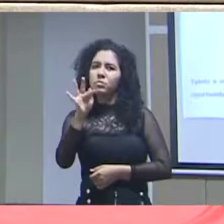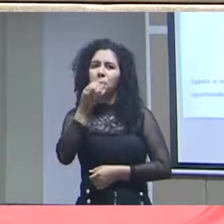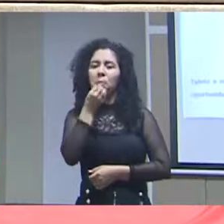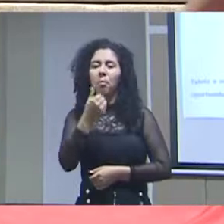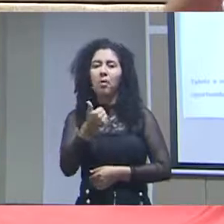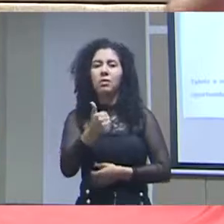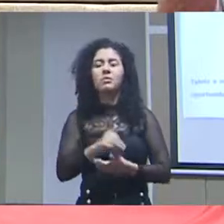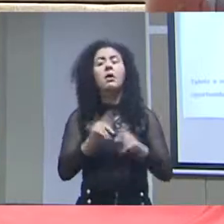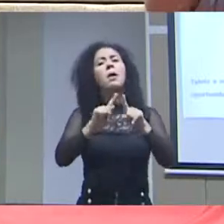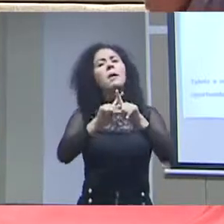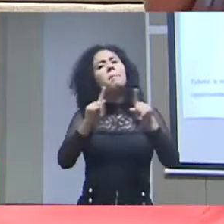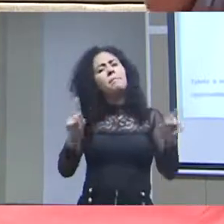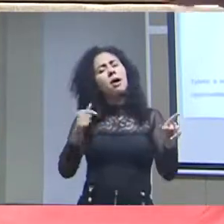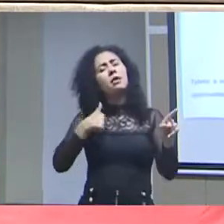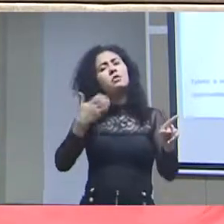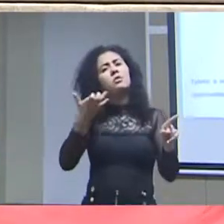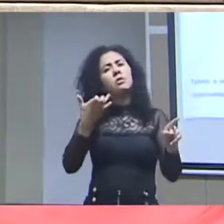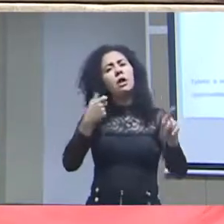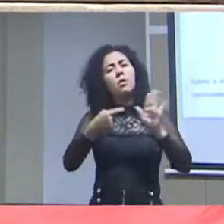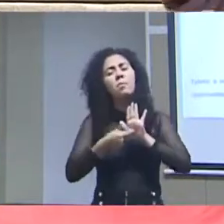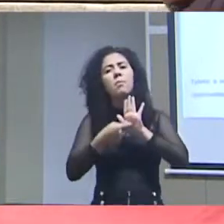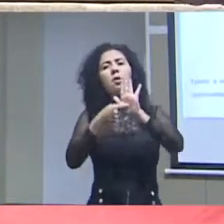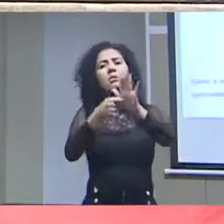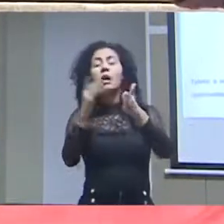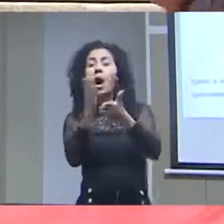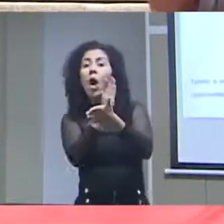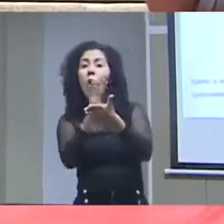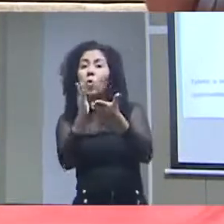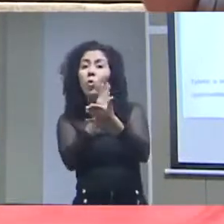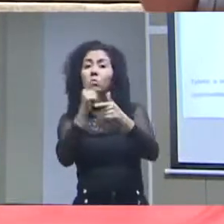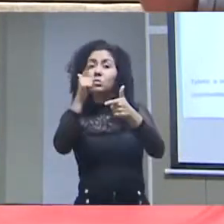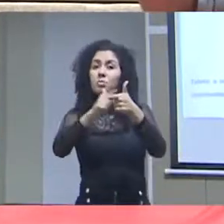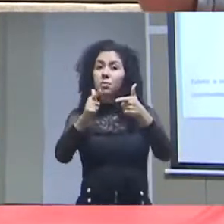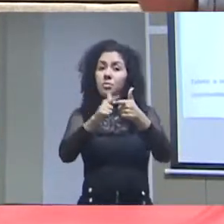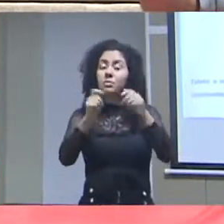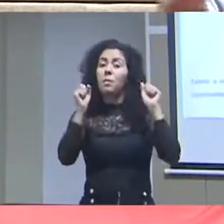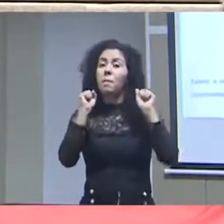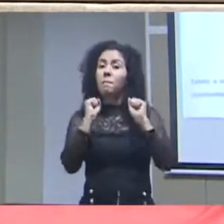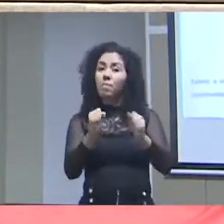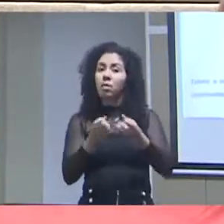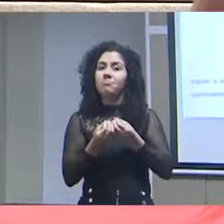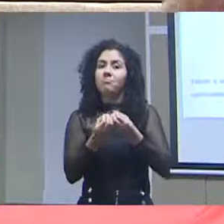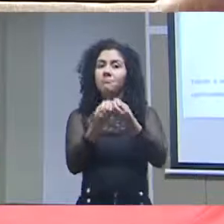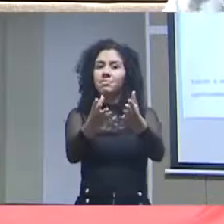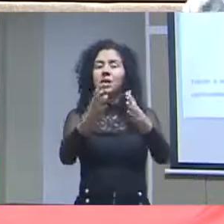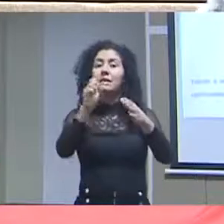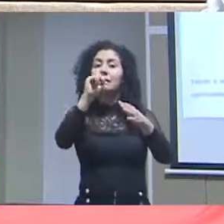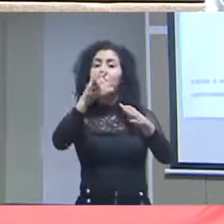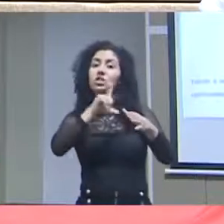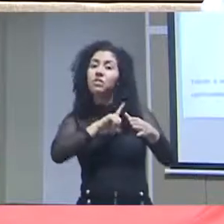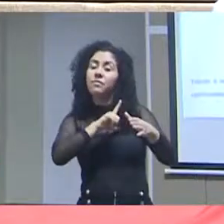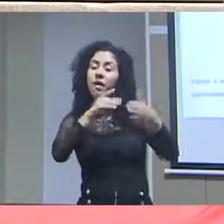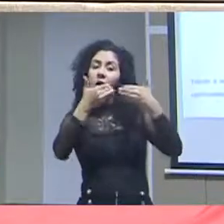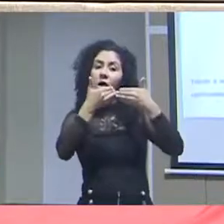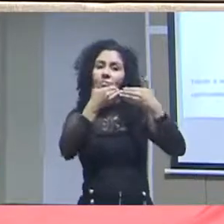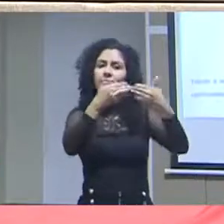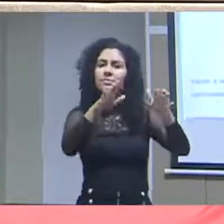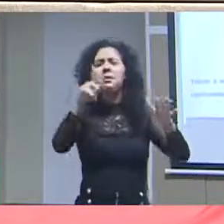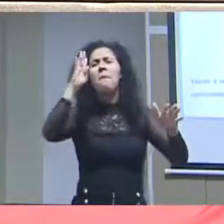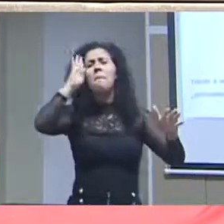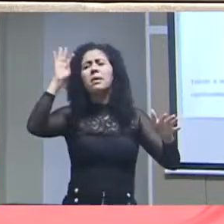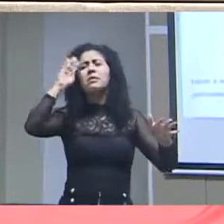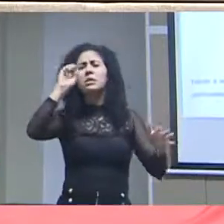Mas eu estou aqui para levantar alguns problemas, controvérsias e discussões sobre essa ideia dos dados abertos. Mas imagina que esse meu amigo seja um pouco